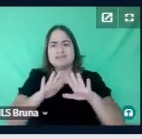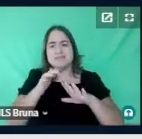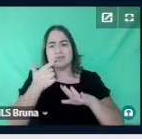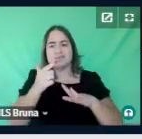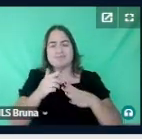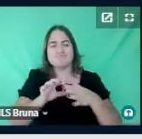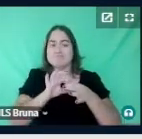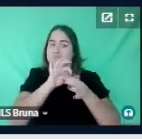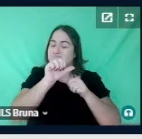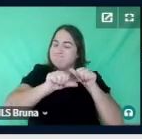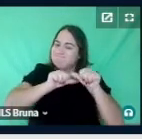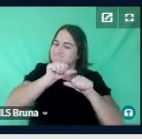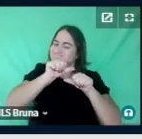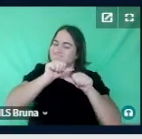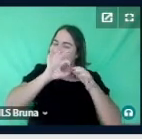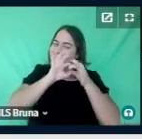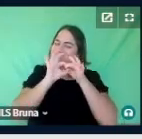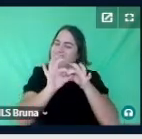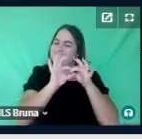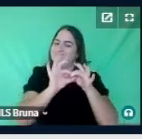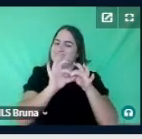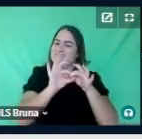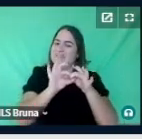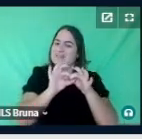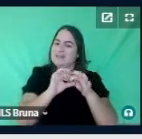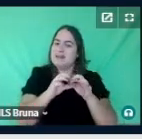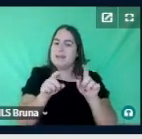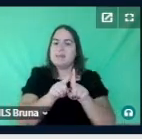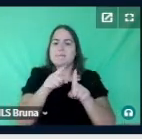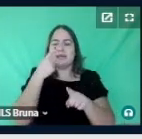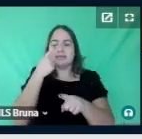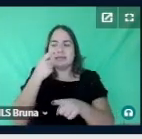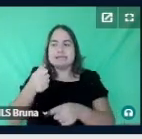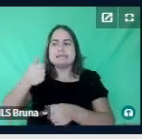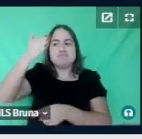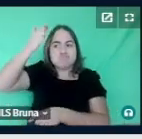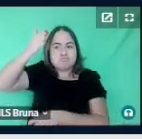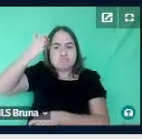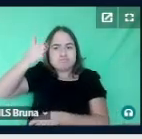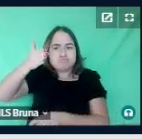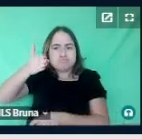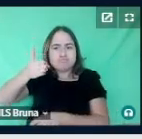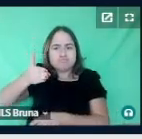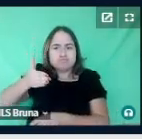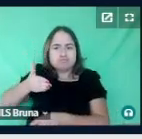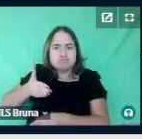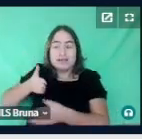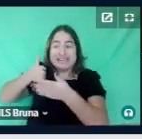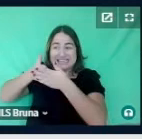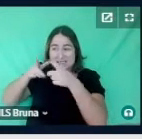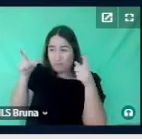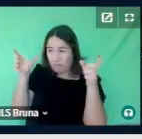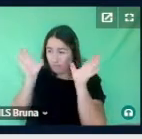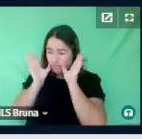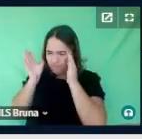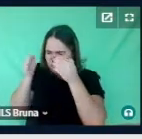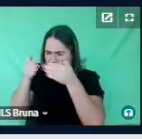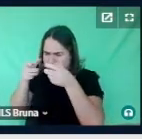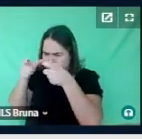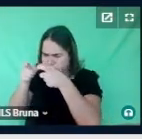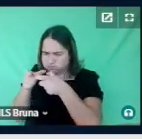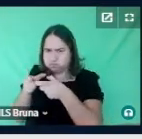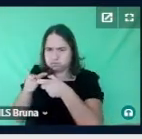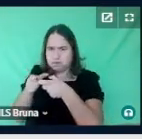ritualizados de comportamento verbal, interesses fixos e altamente restritos, que anormais intensidade ou foco, e